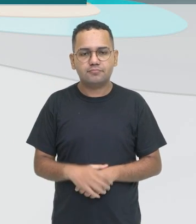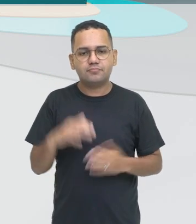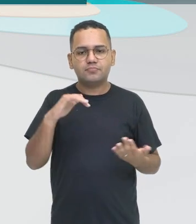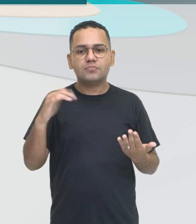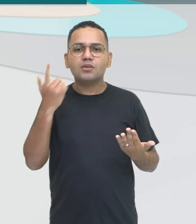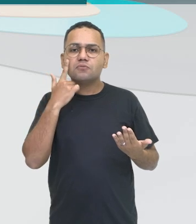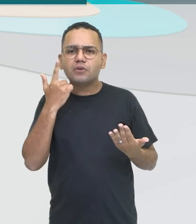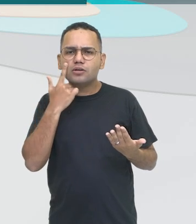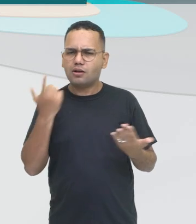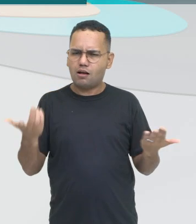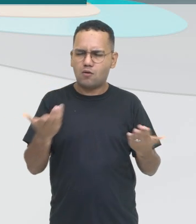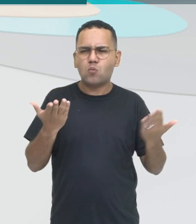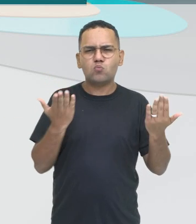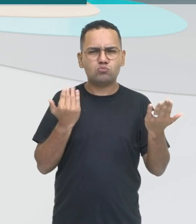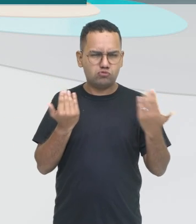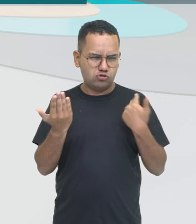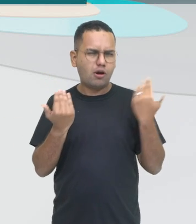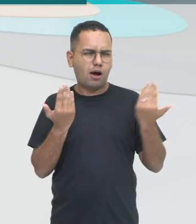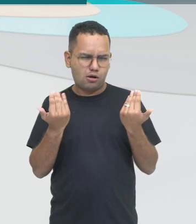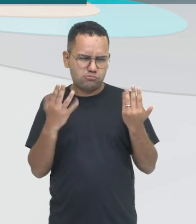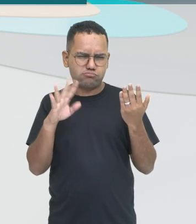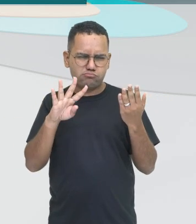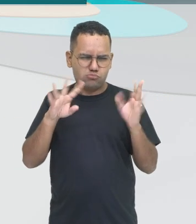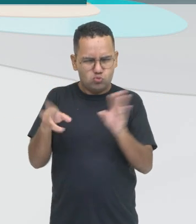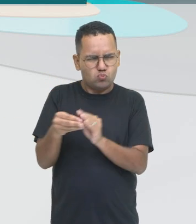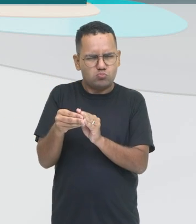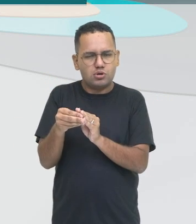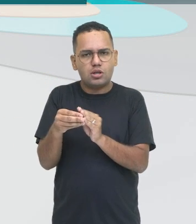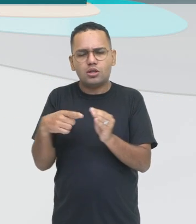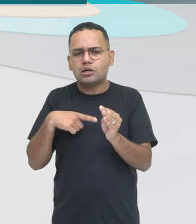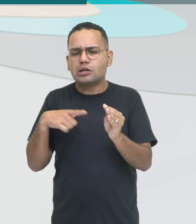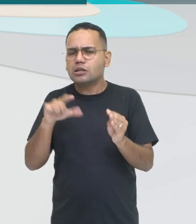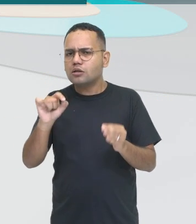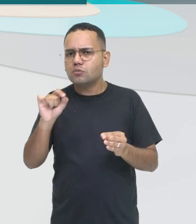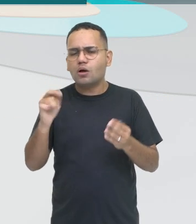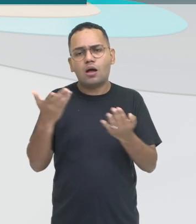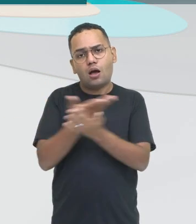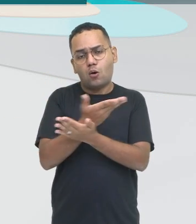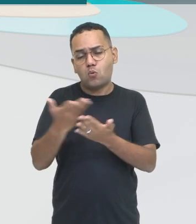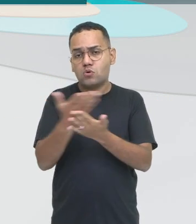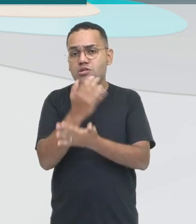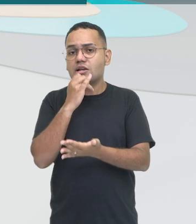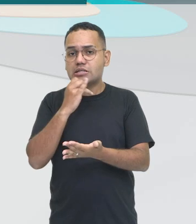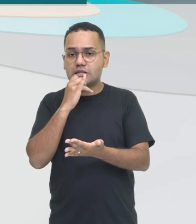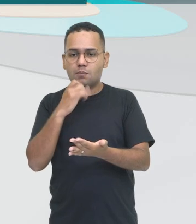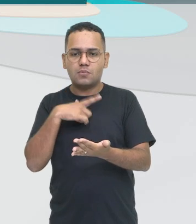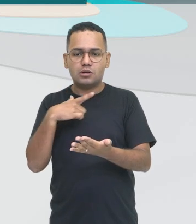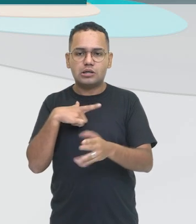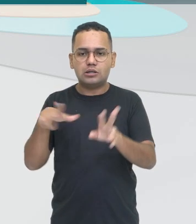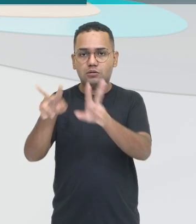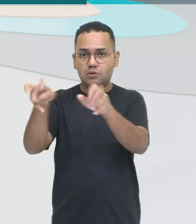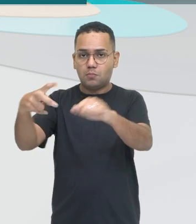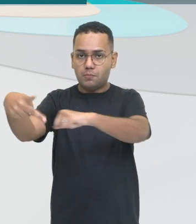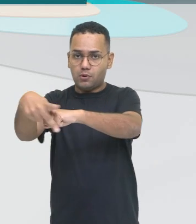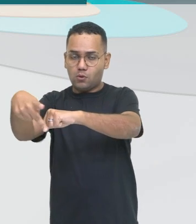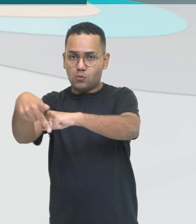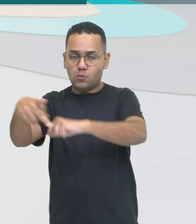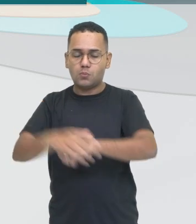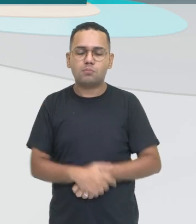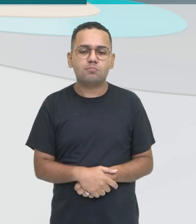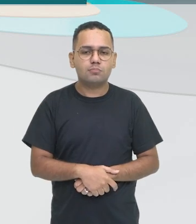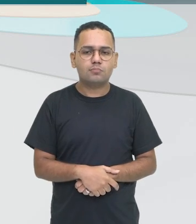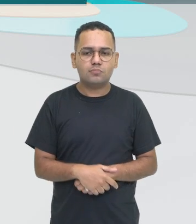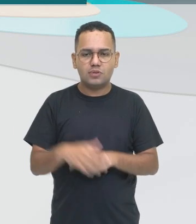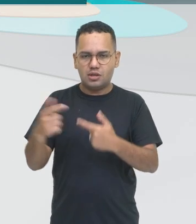dialogue, um diálogo bem curto que traz alguns elementos, alguns exemplos dos pronomes reflexivos. E depois a gente vai